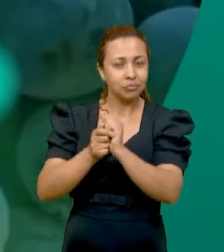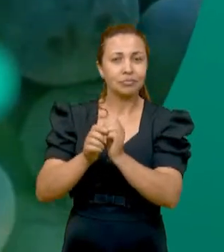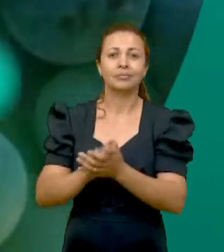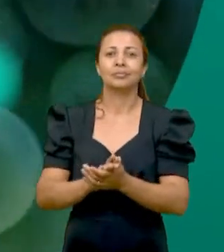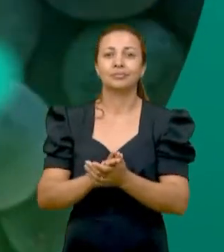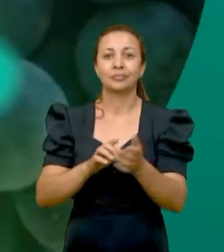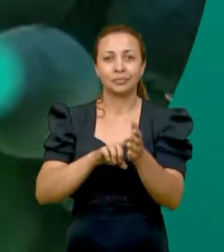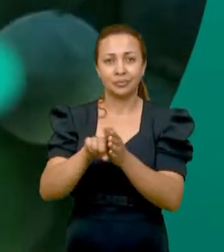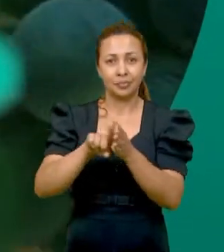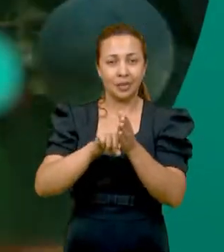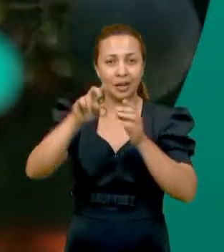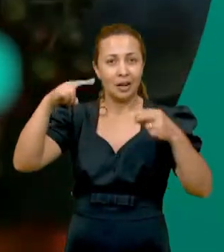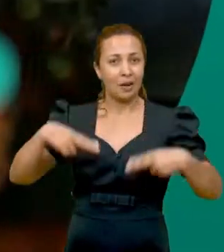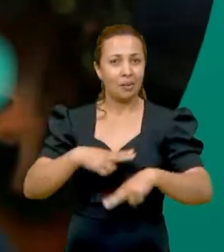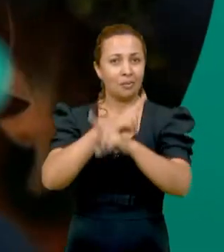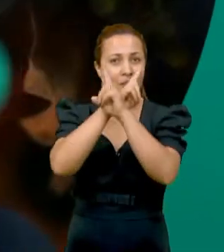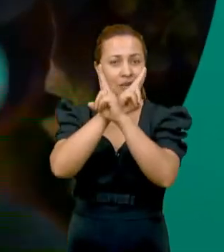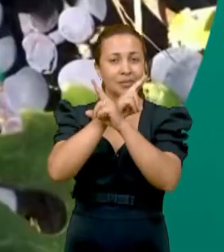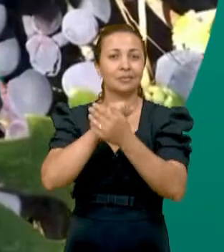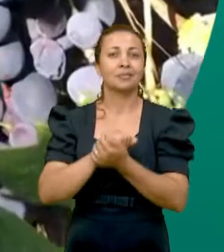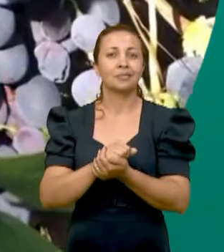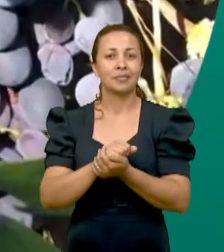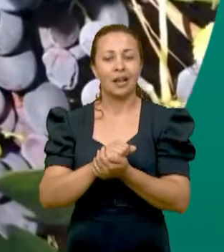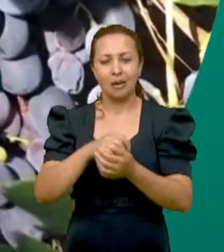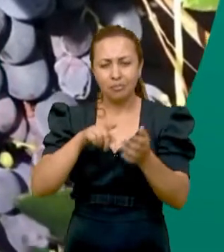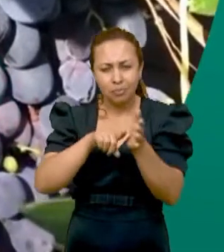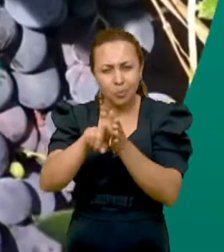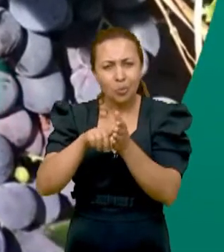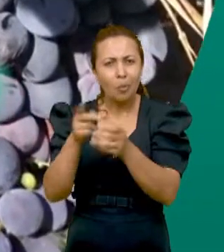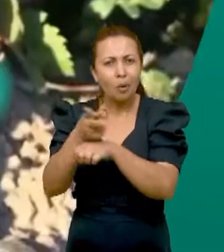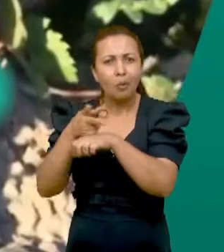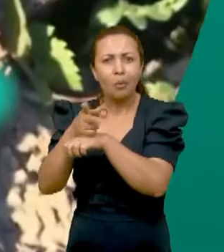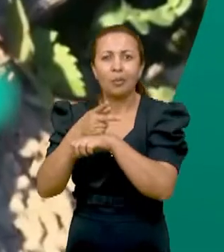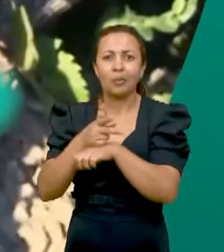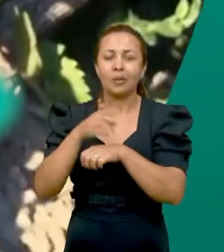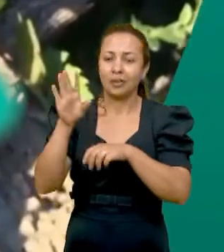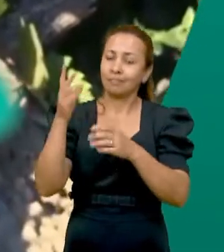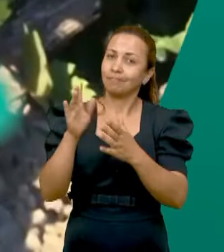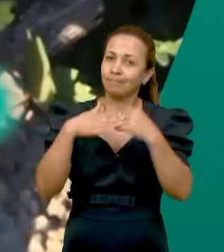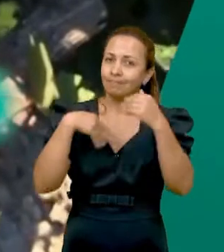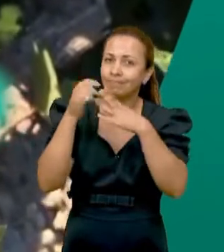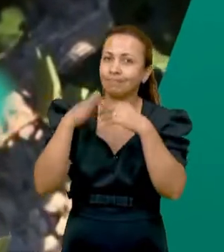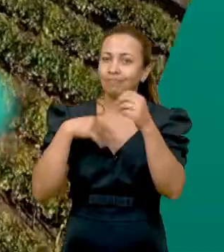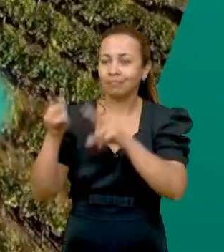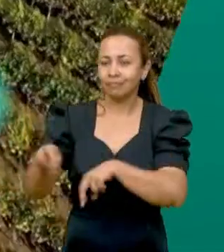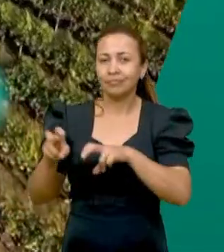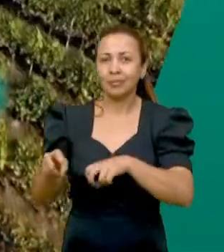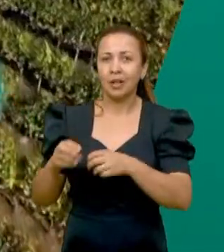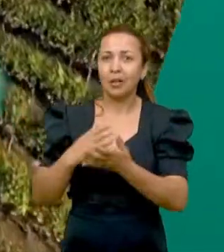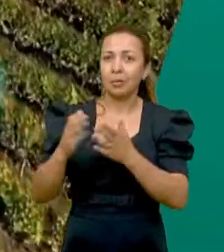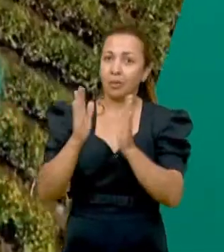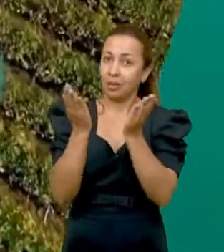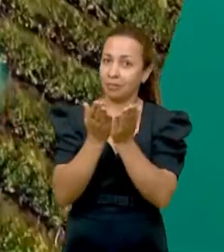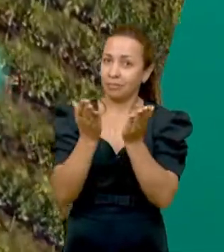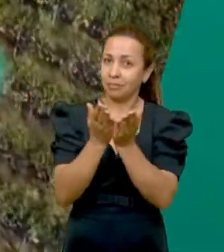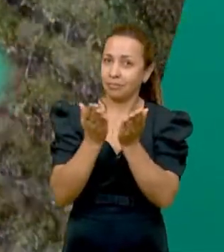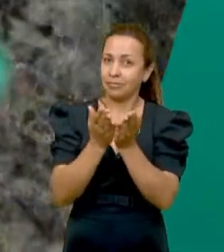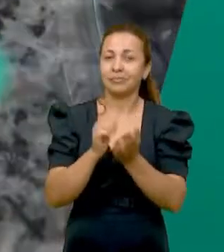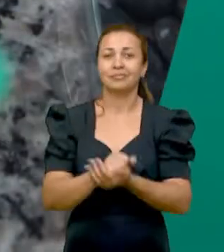pesquisa da Universidade Estadual do Sudoeste da Bahia investiga práticas agrícolas da Antiguidade a partir da Bíblia.